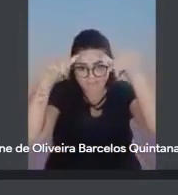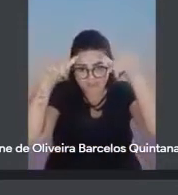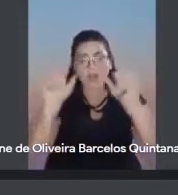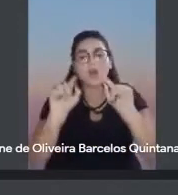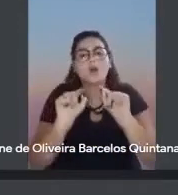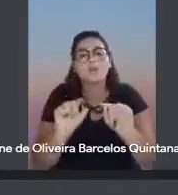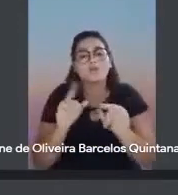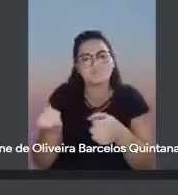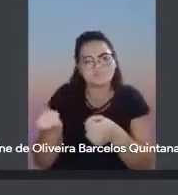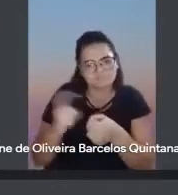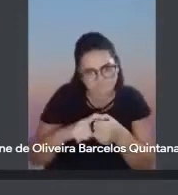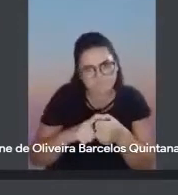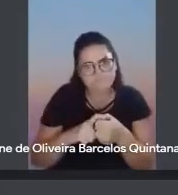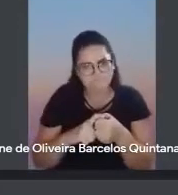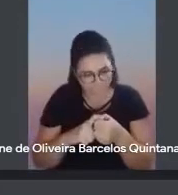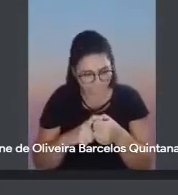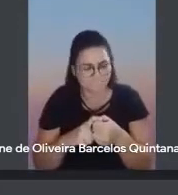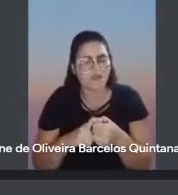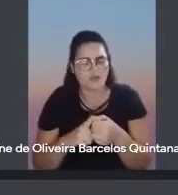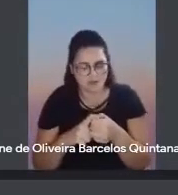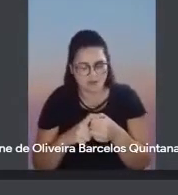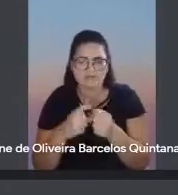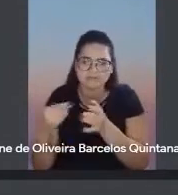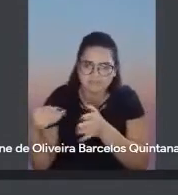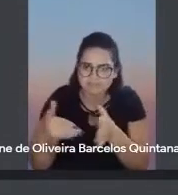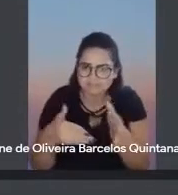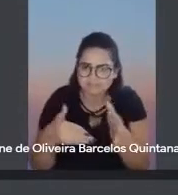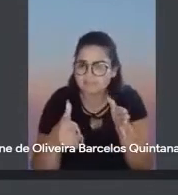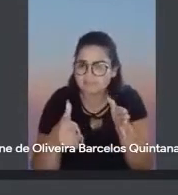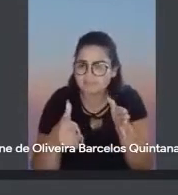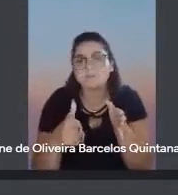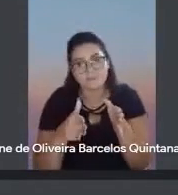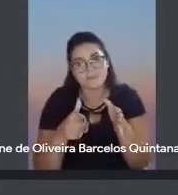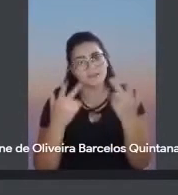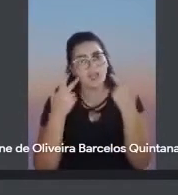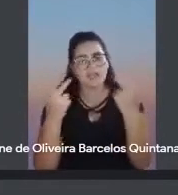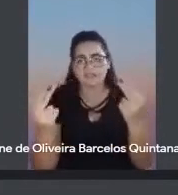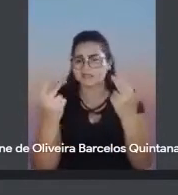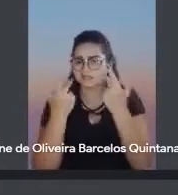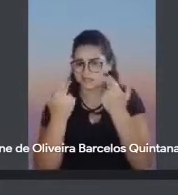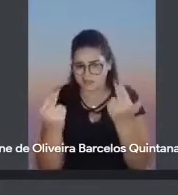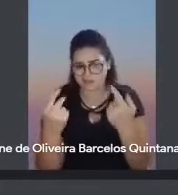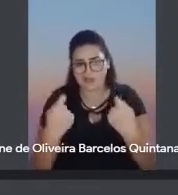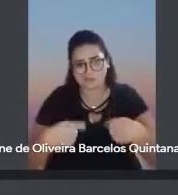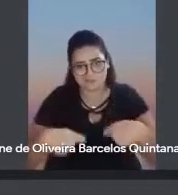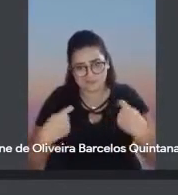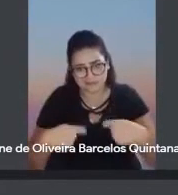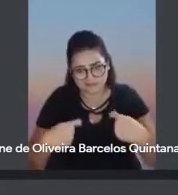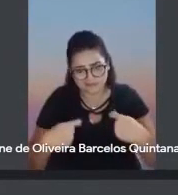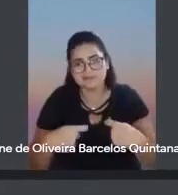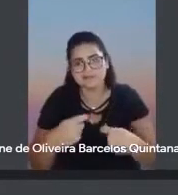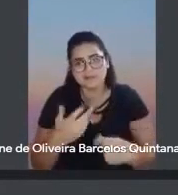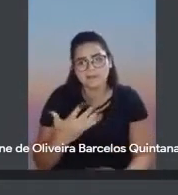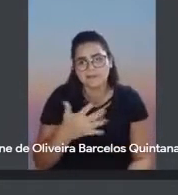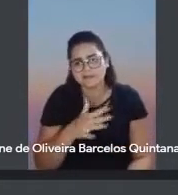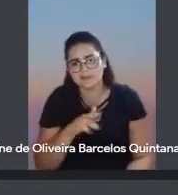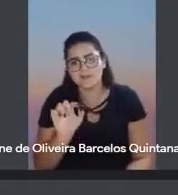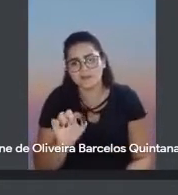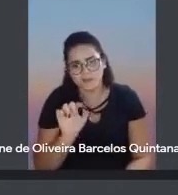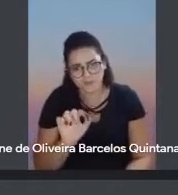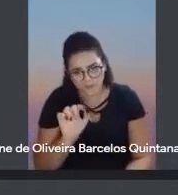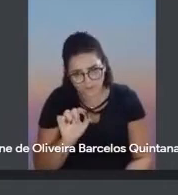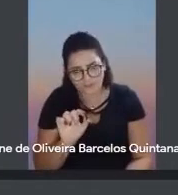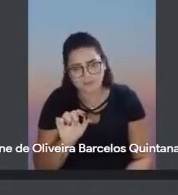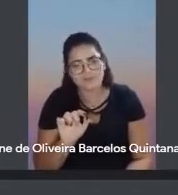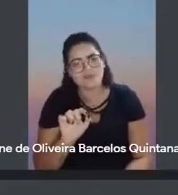voltar a ser percorrido normalmente, naturalmente. e que mais ou menos com essa estrutura que nós conseguimos